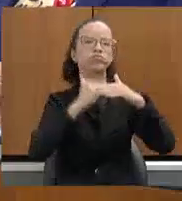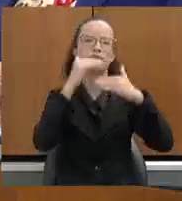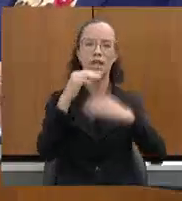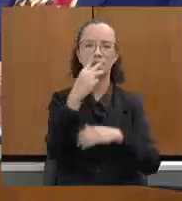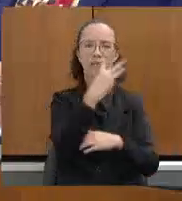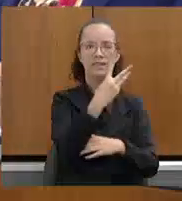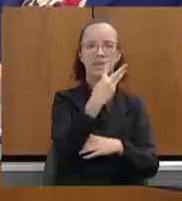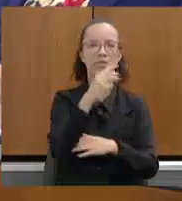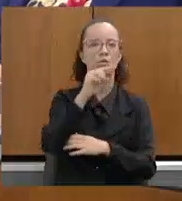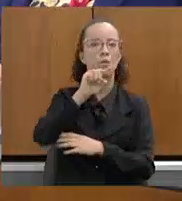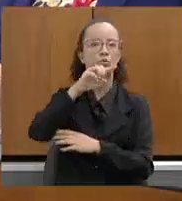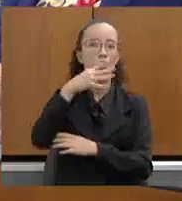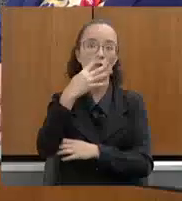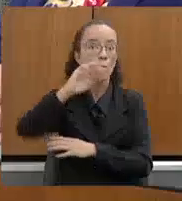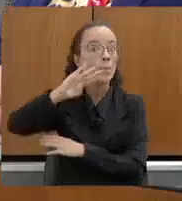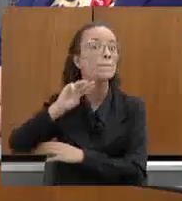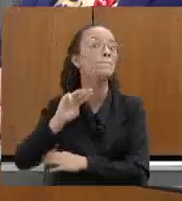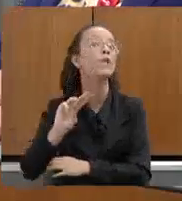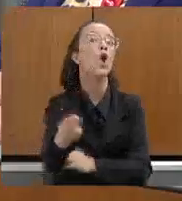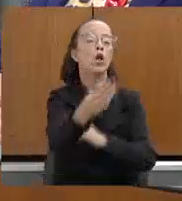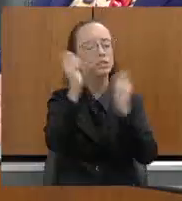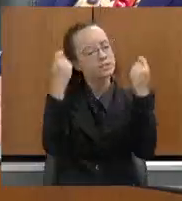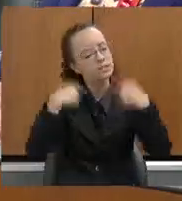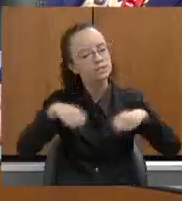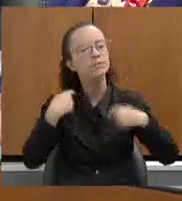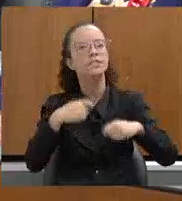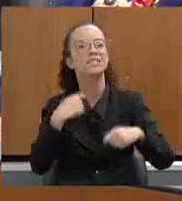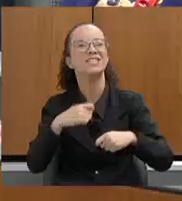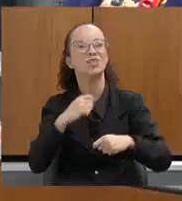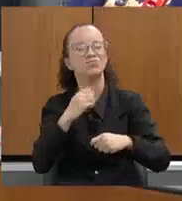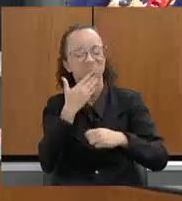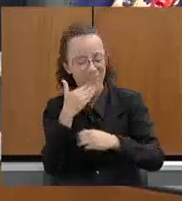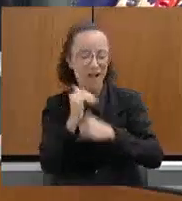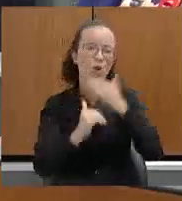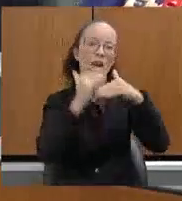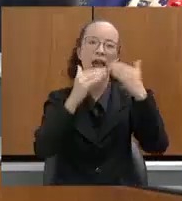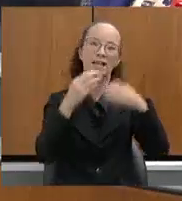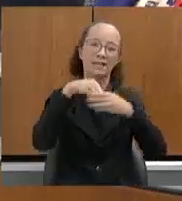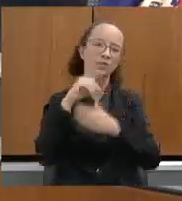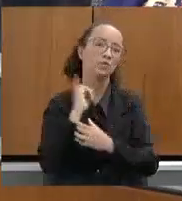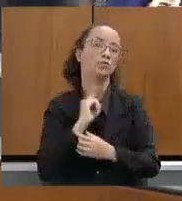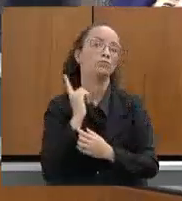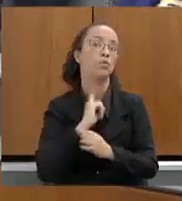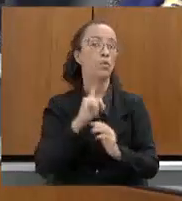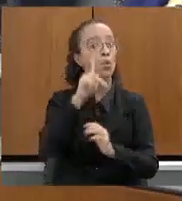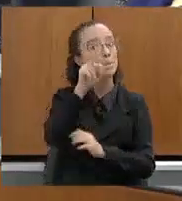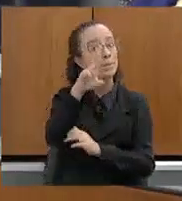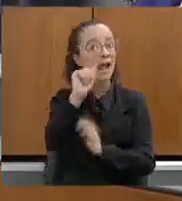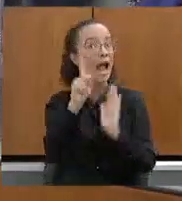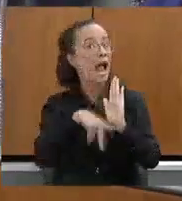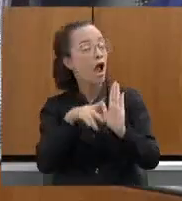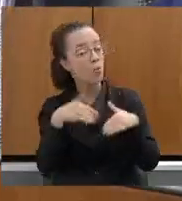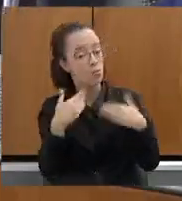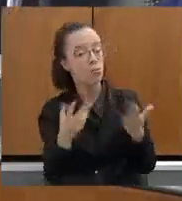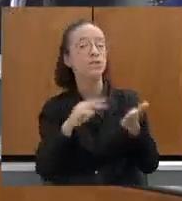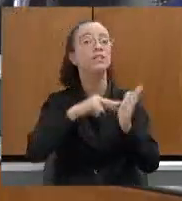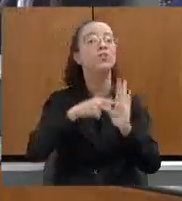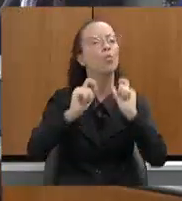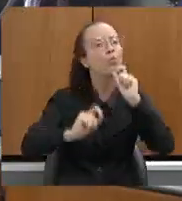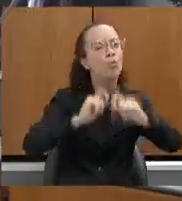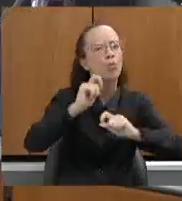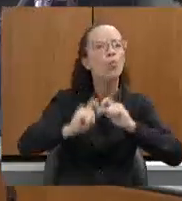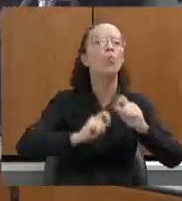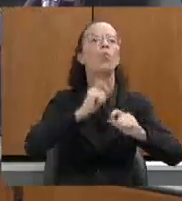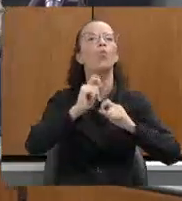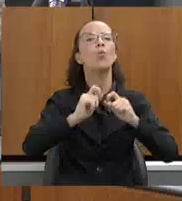,4 milhões de hectares a serem restaurados no Estado de Minas Gerais só com a implementação do PRA, ou seja, com recomposição